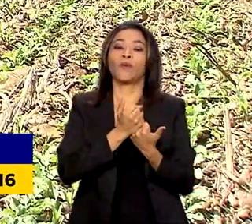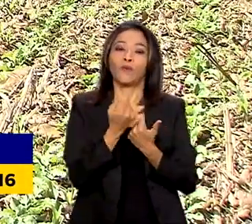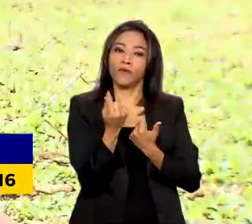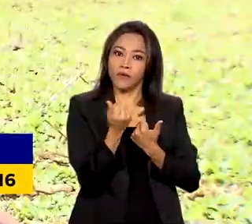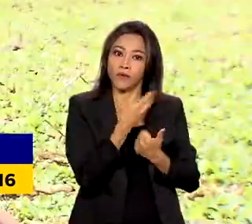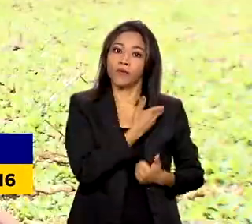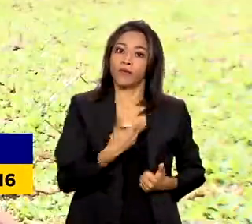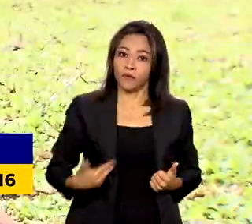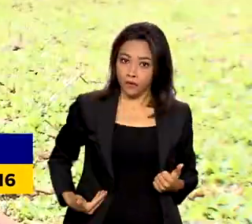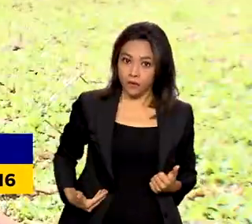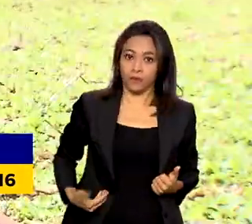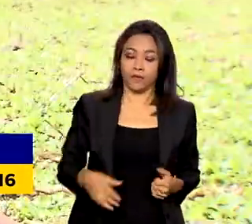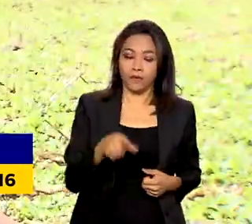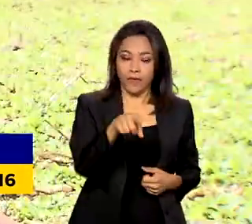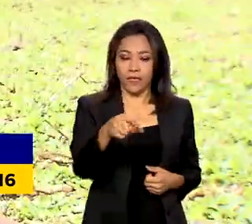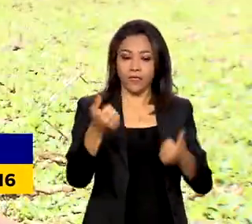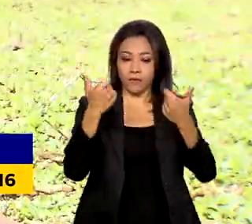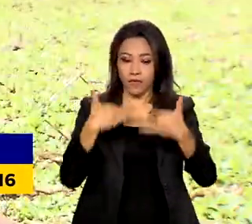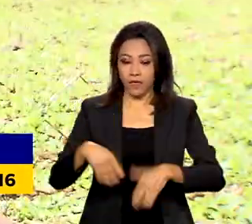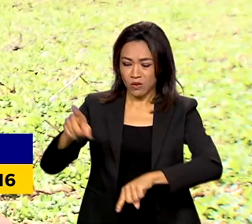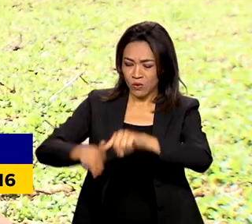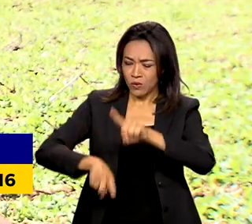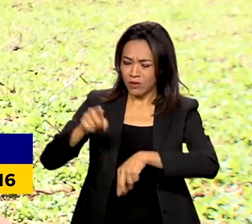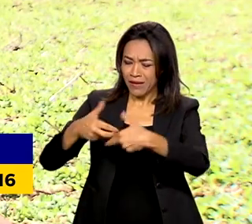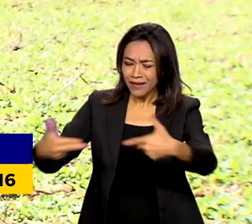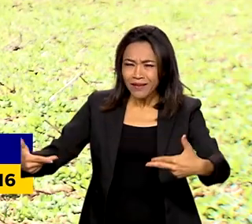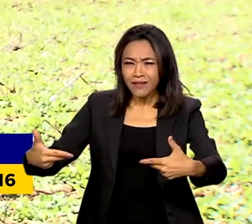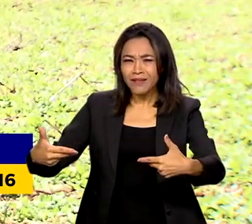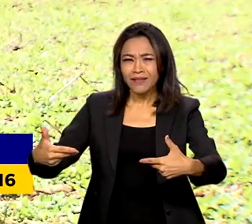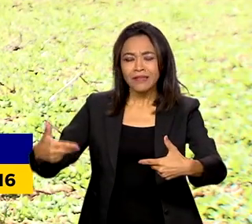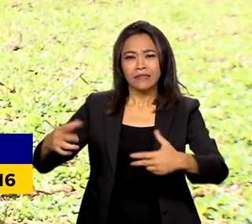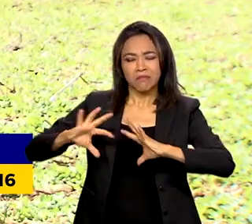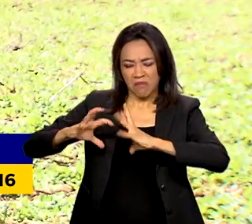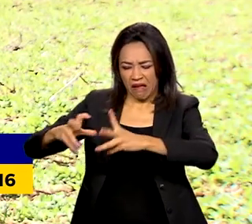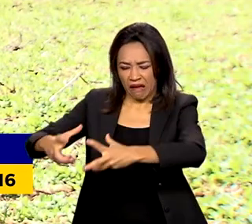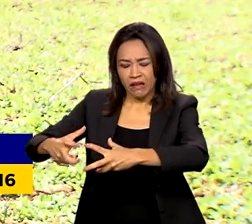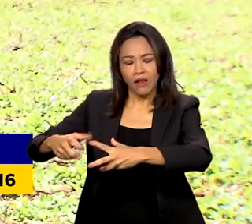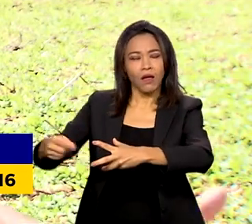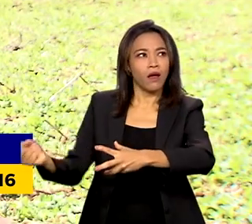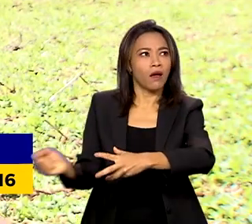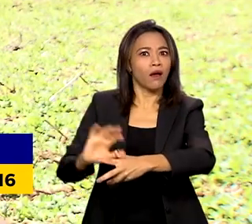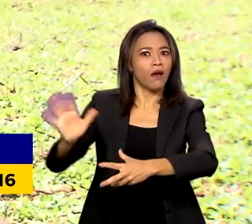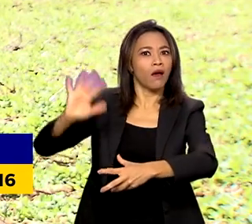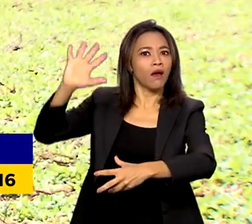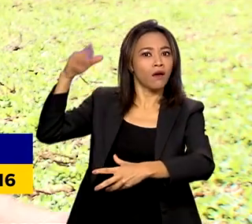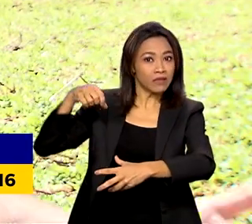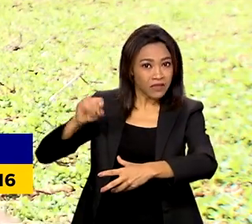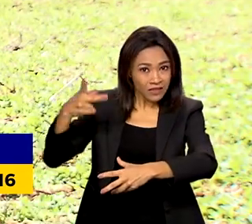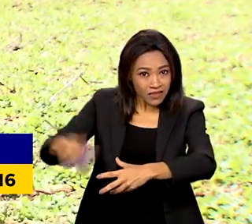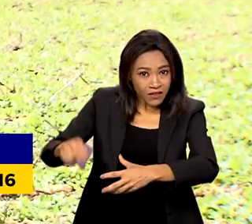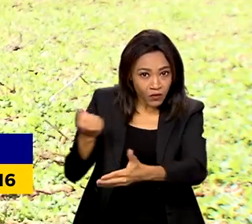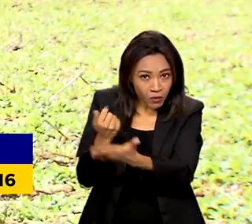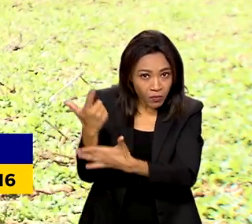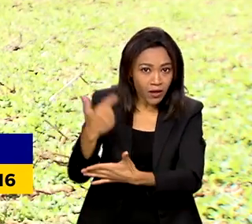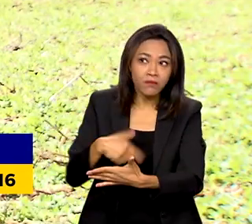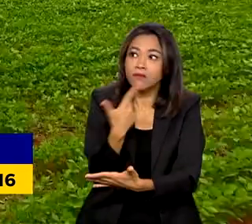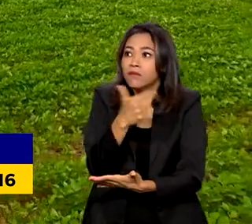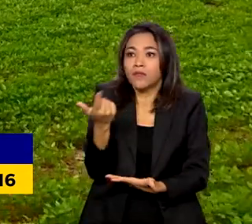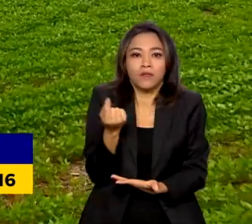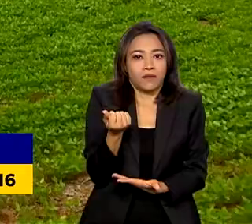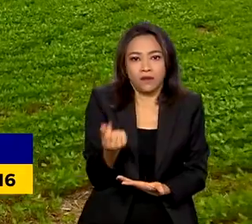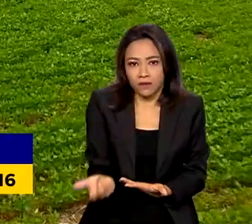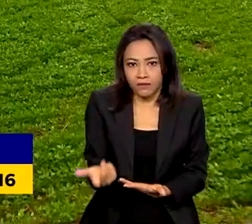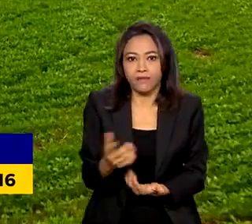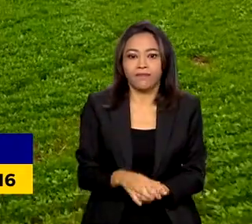federal. A questão dos equipamentos é que normalmente eles são um valor muito alto. Então, um produtor, se ele fosse comprar, muitas vezes não teria nem esse recurso para poder comprar.